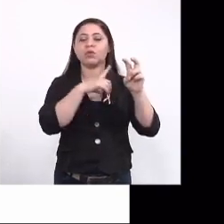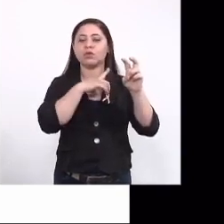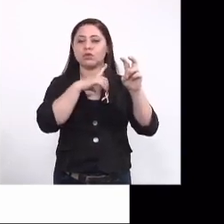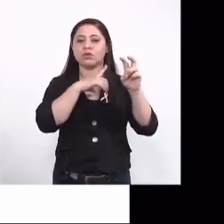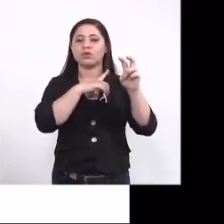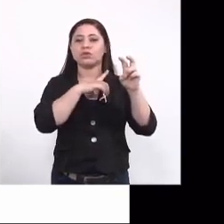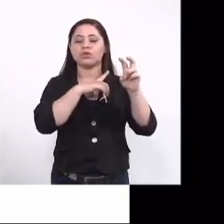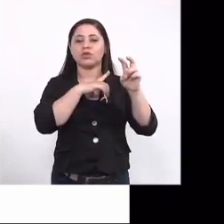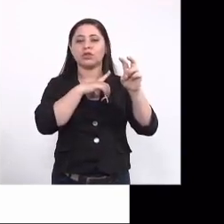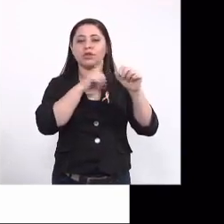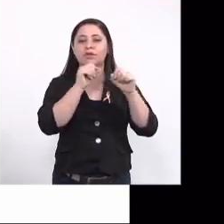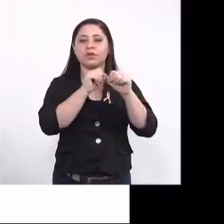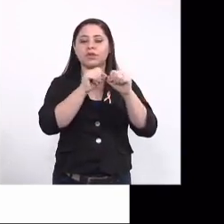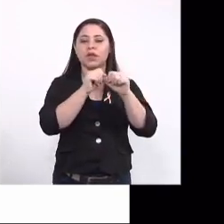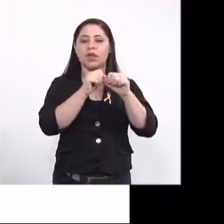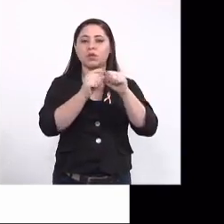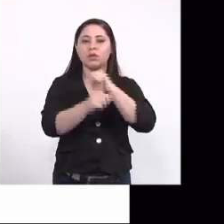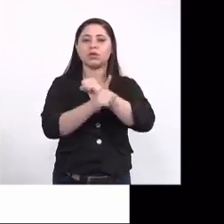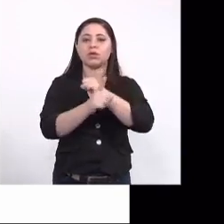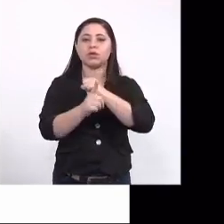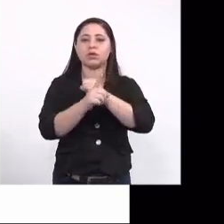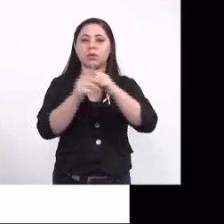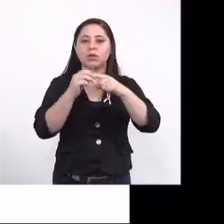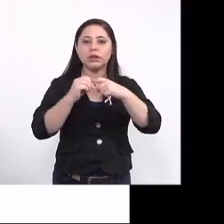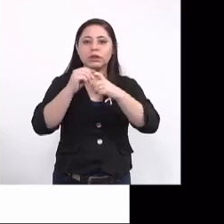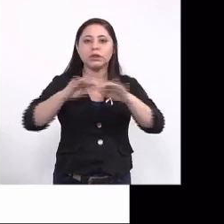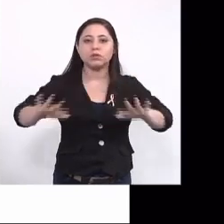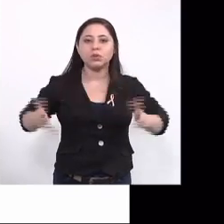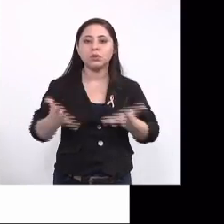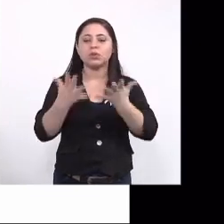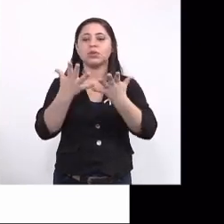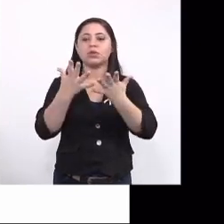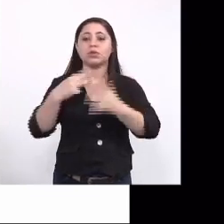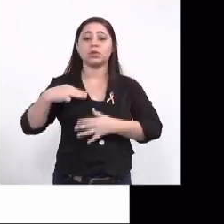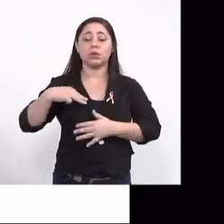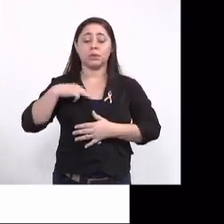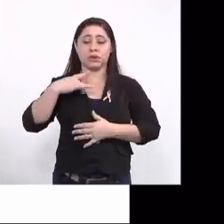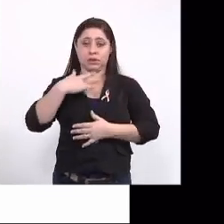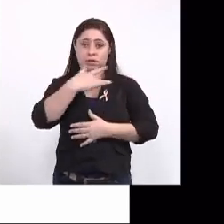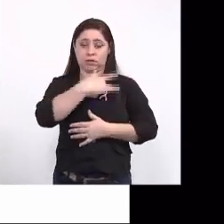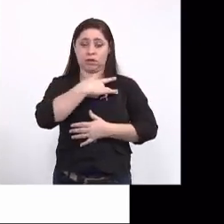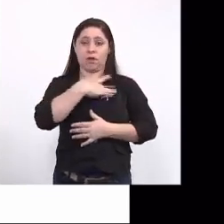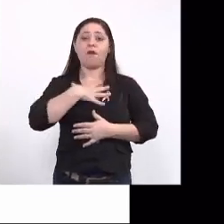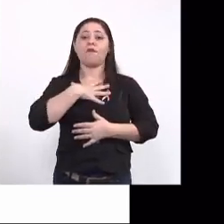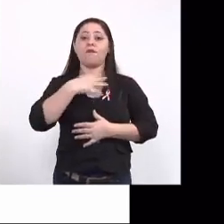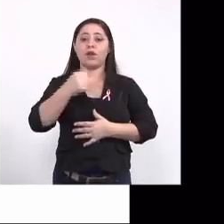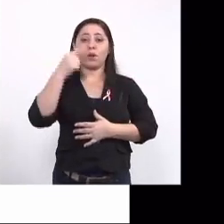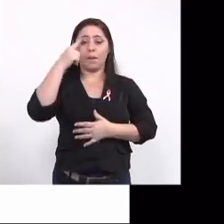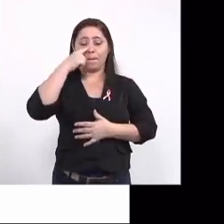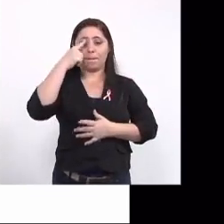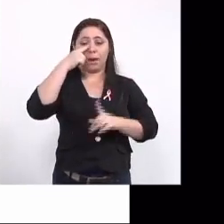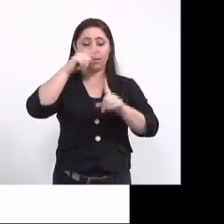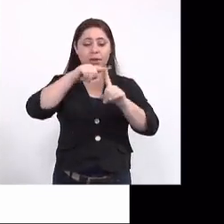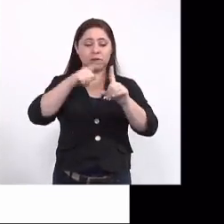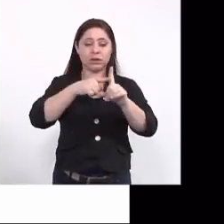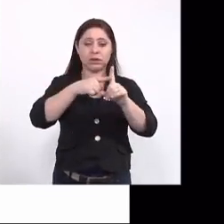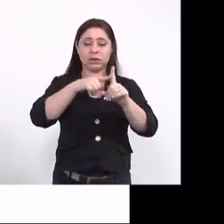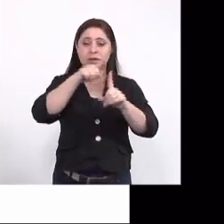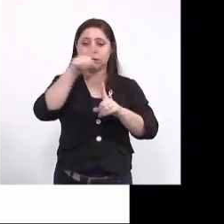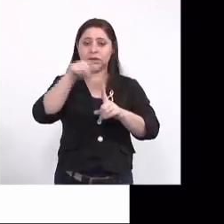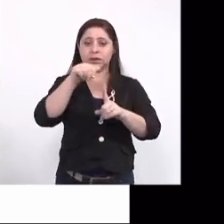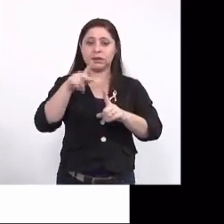serviços de estimulação precoce. E o Ministério da Saúde recomenda que toda criança, filho de mãe que teve Zika, seja